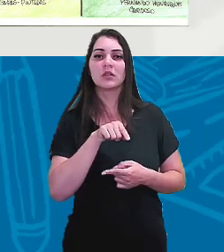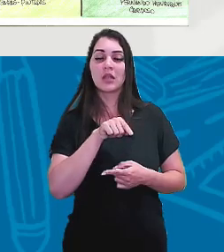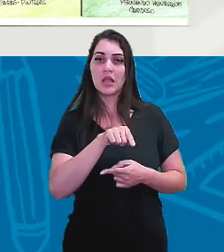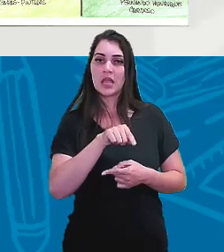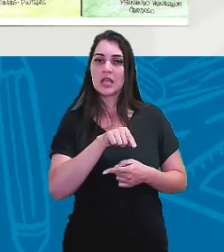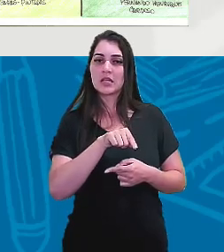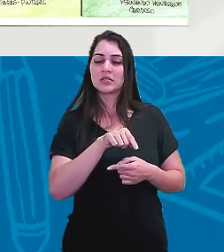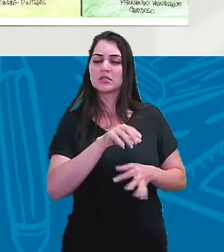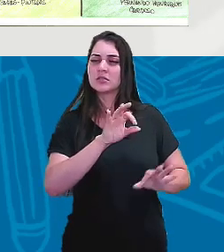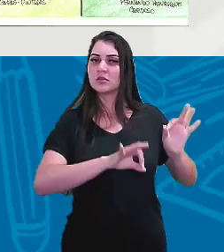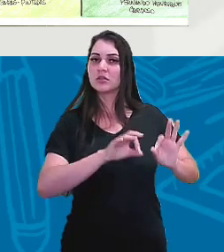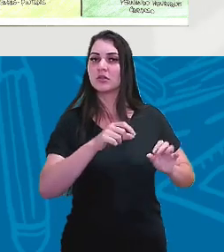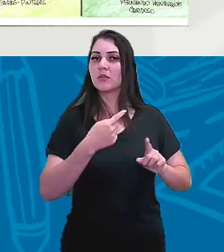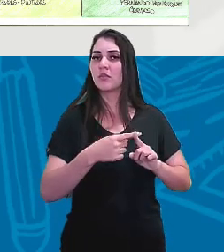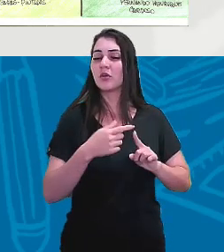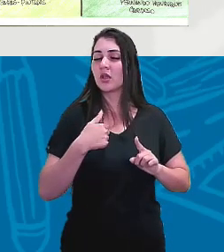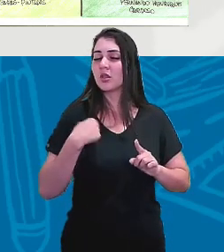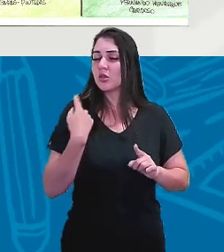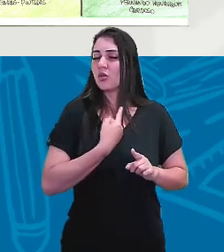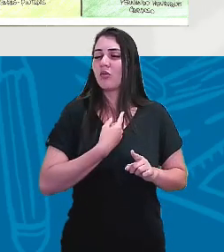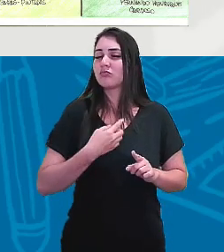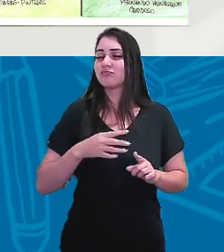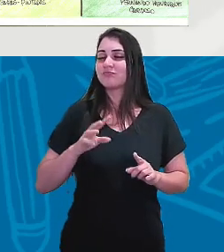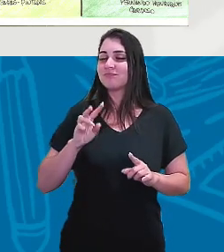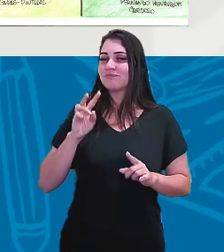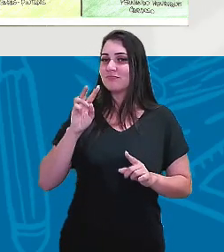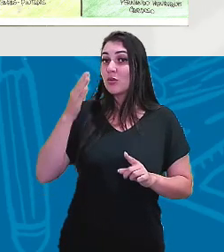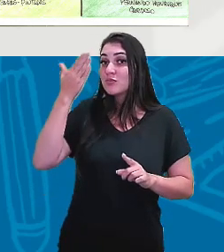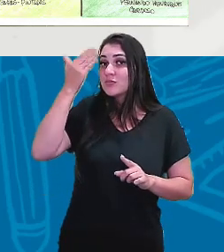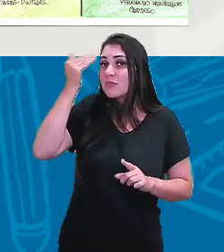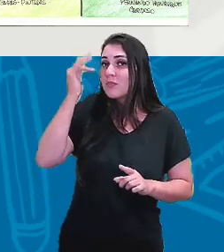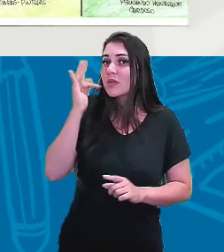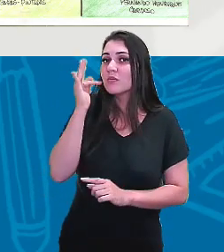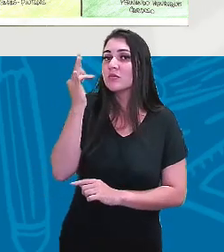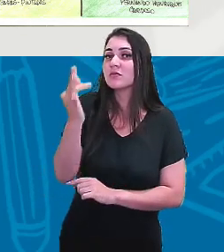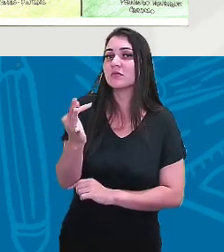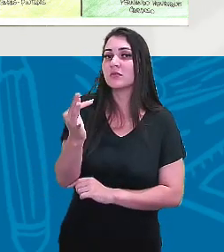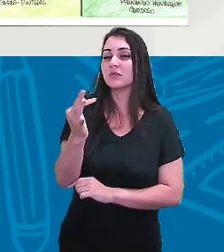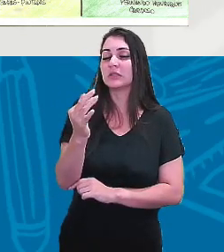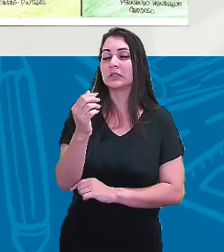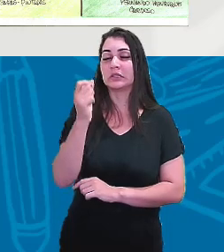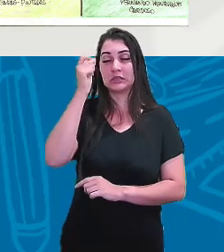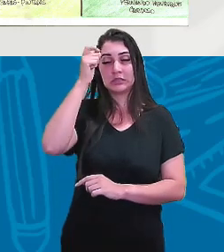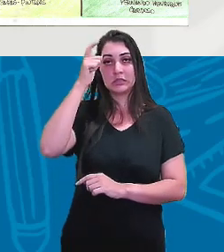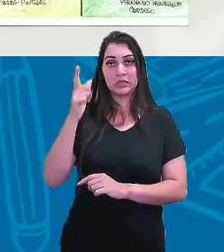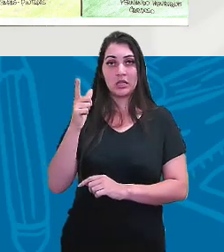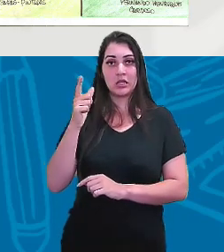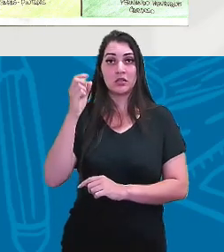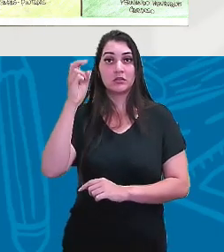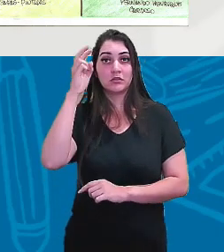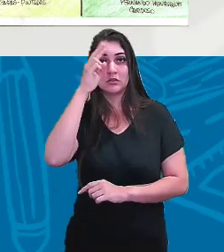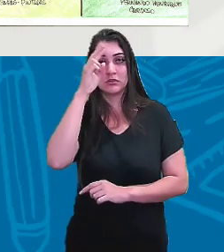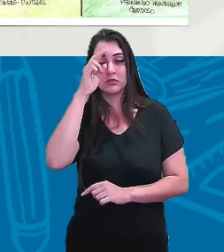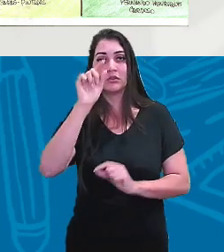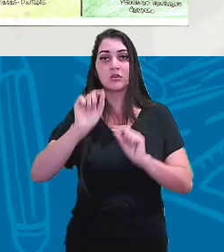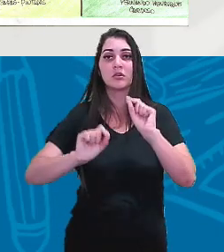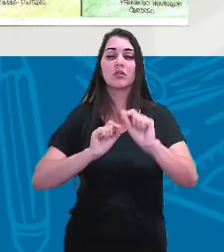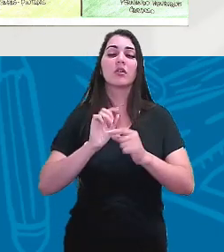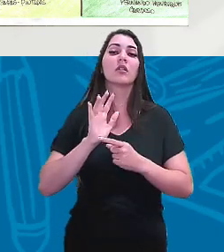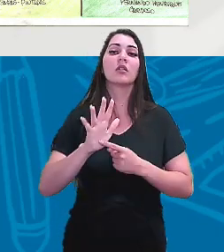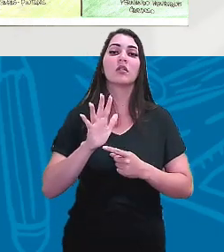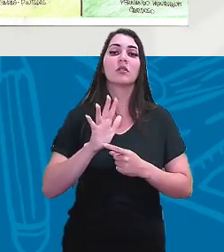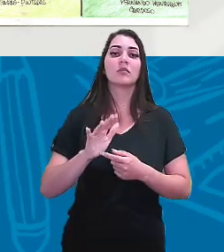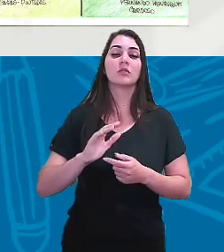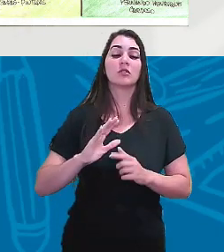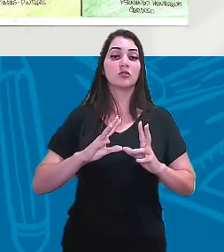nossa função. Porque a gente não prevê futuro. A ideia do historiador, da historiadora, ao trazer